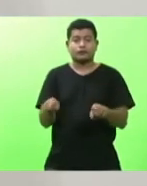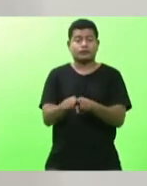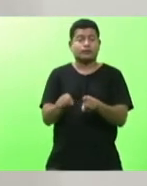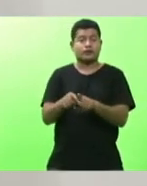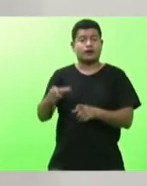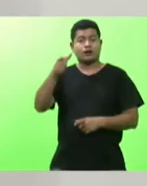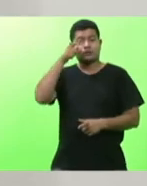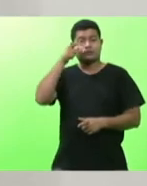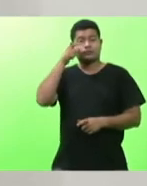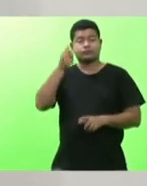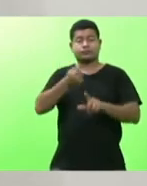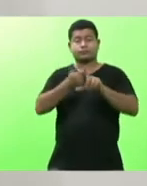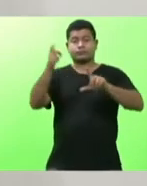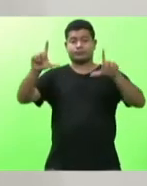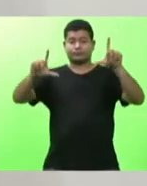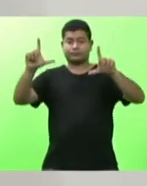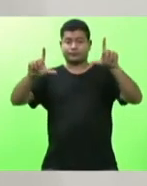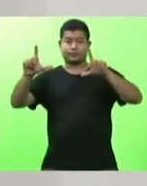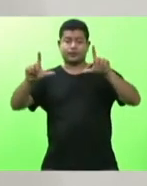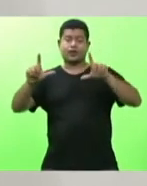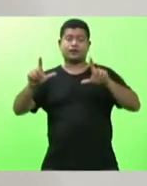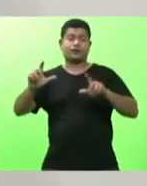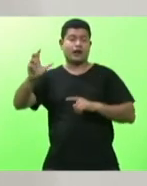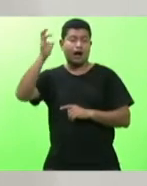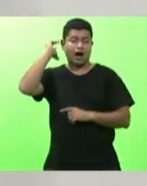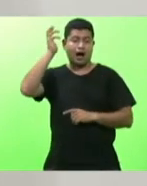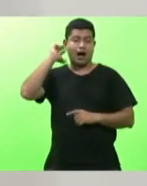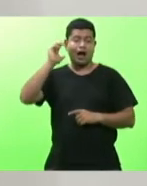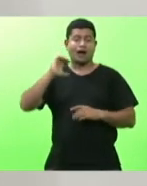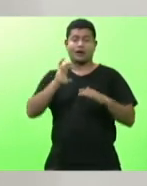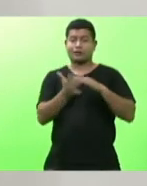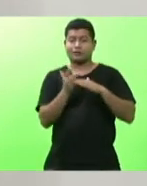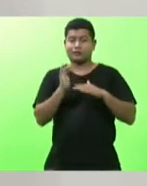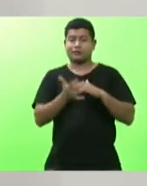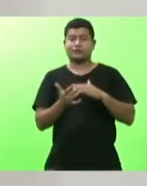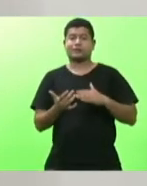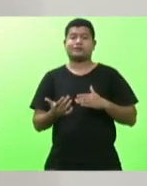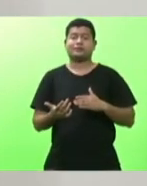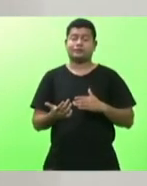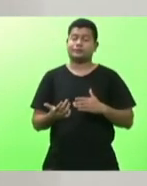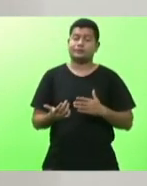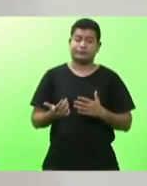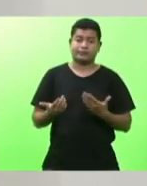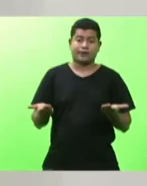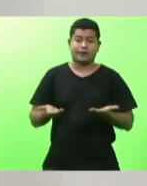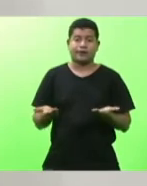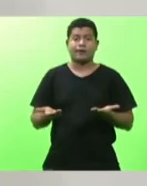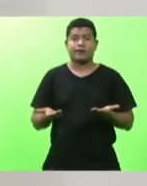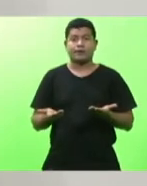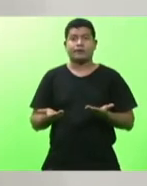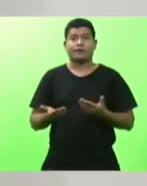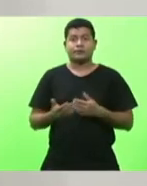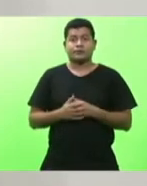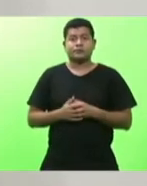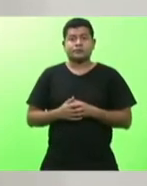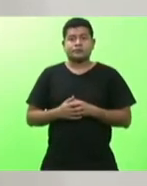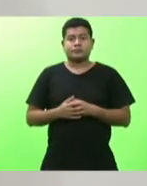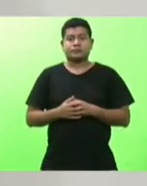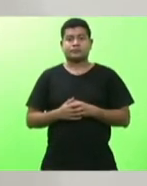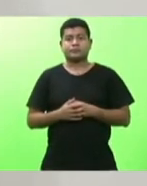respectivos neste momento e também em outros que assim transmitir